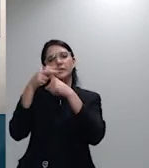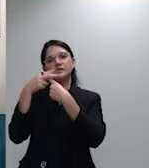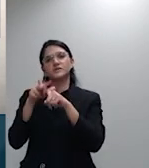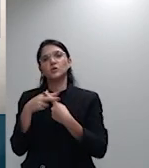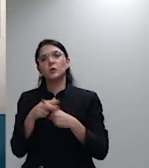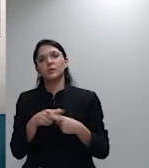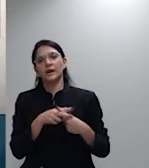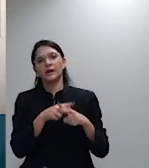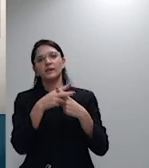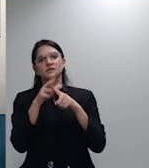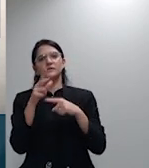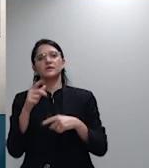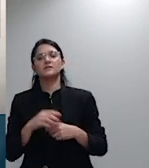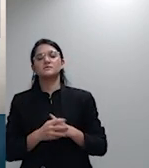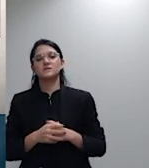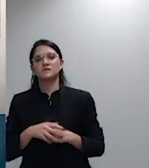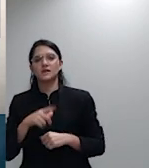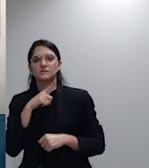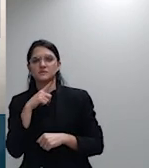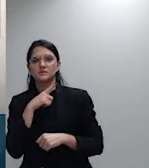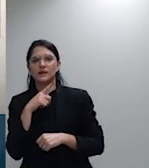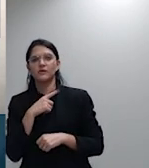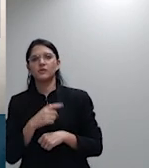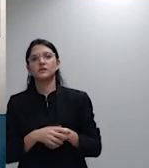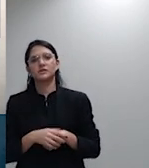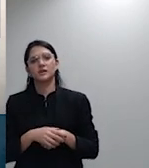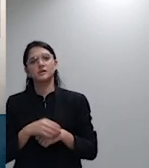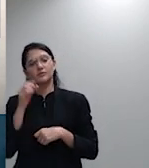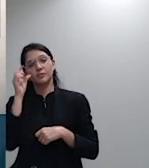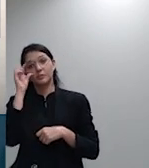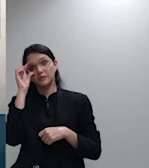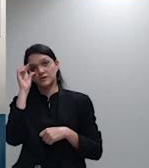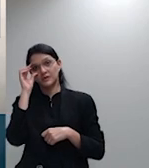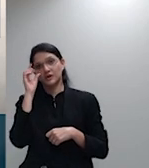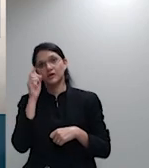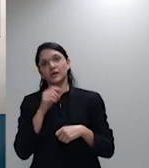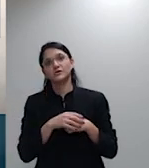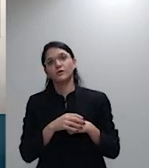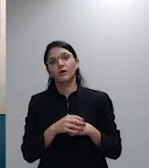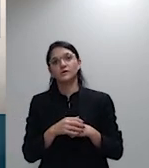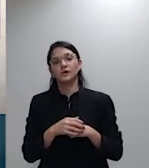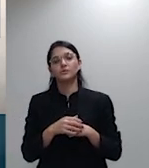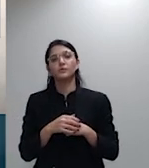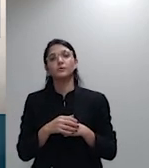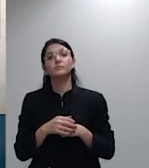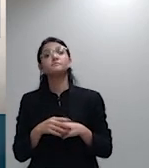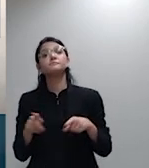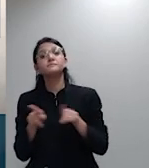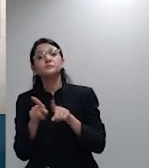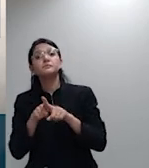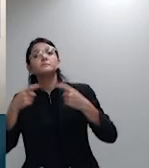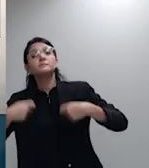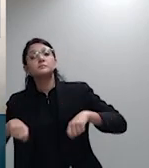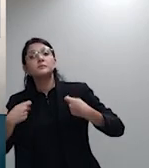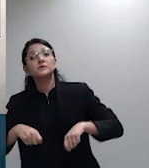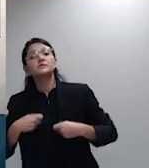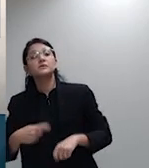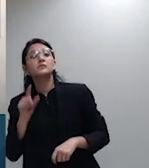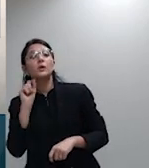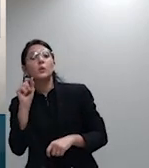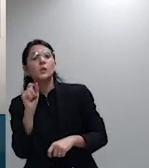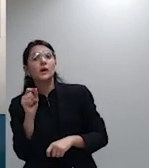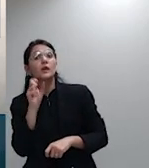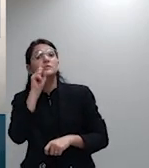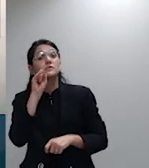o consumidor não vai conseguir defender seus interesses é necessário que essa conduta de aplicar reajustes ínfimos para as